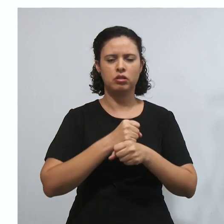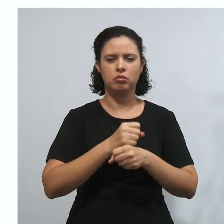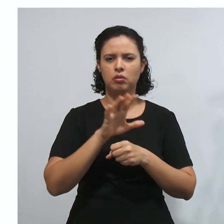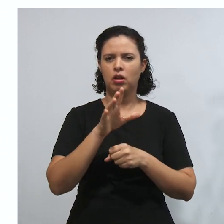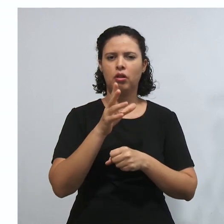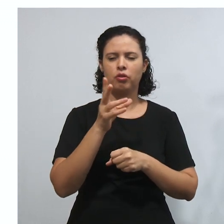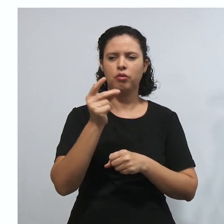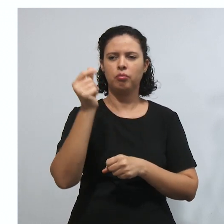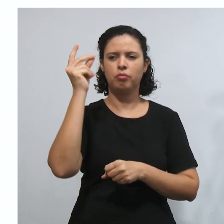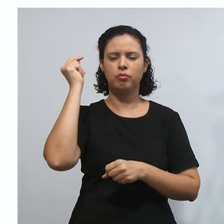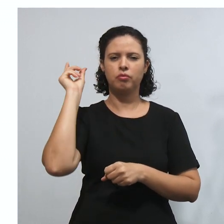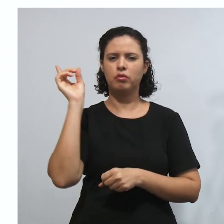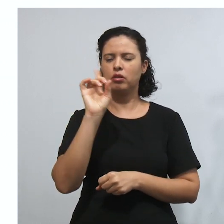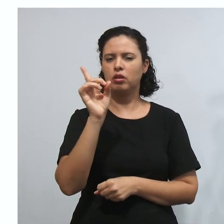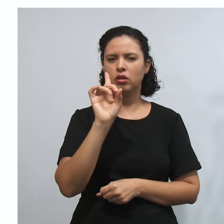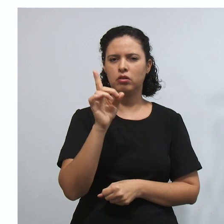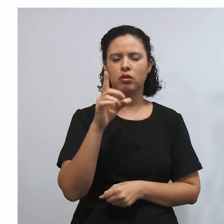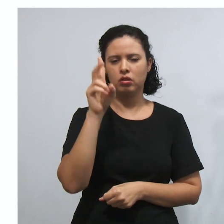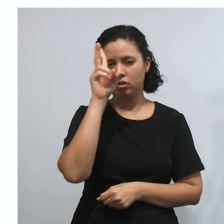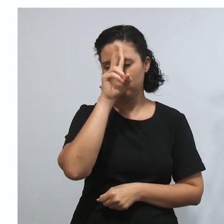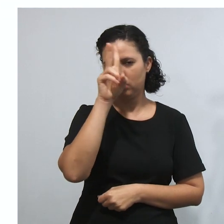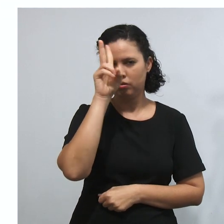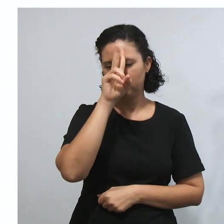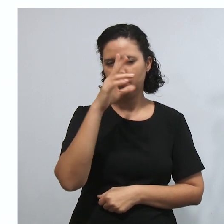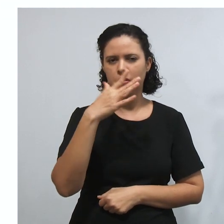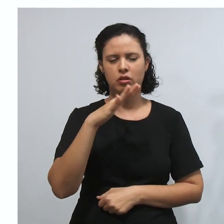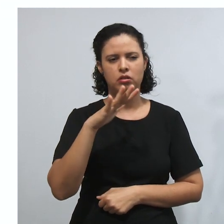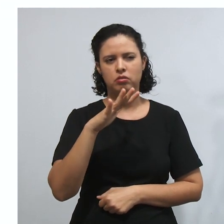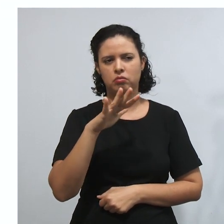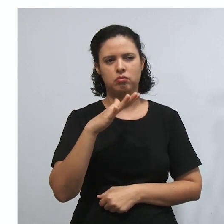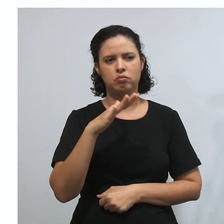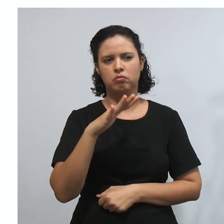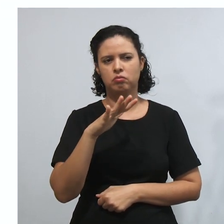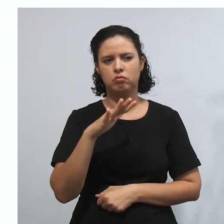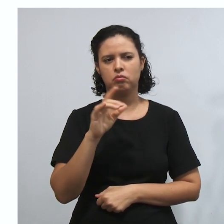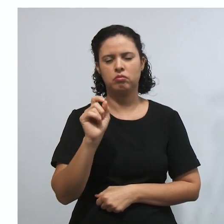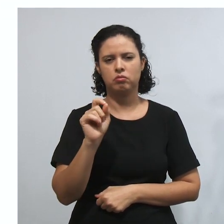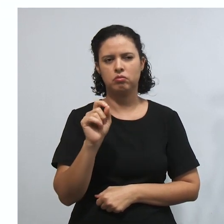né? A gente, eu consigo aqui ainda me lembrar, tem uma média de uns,